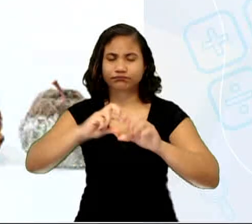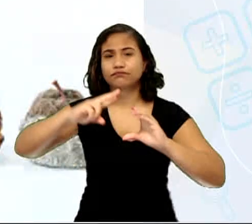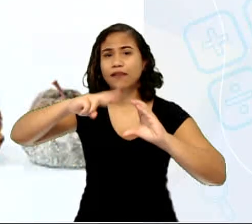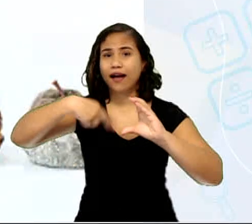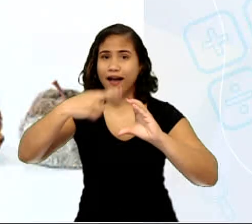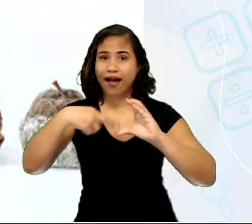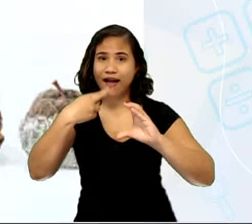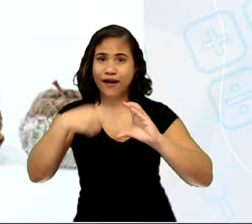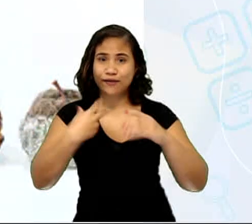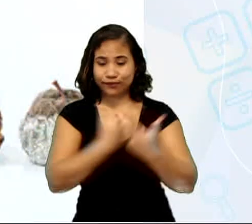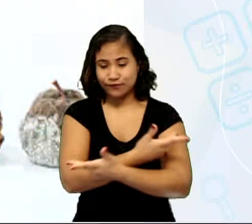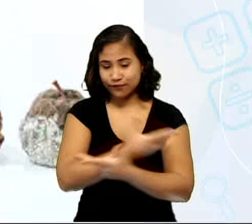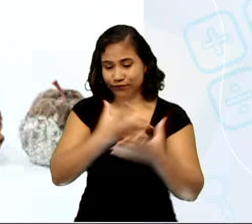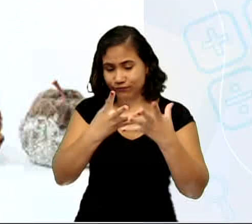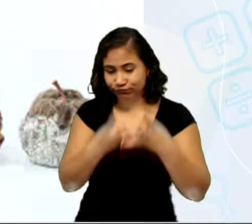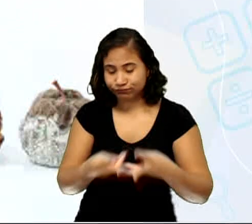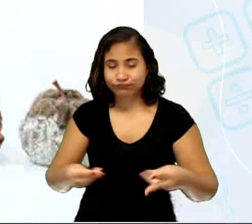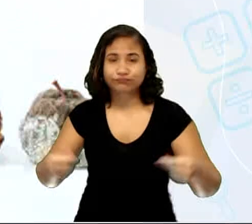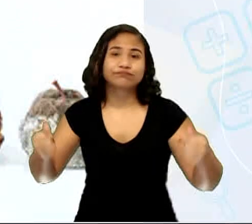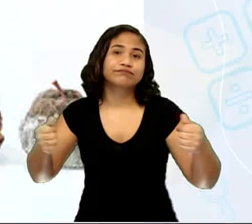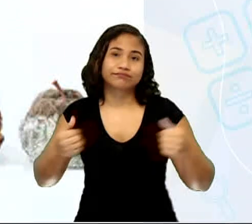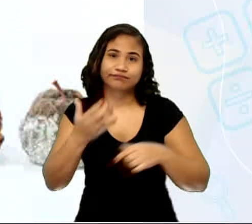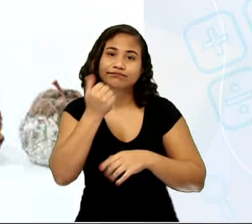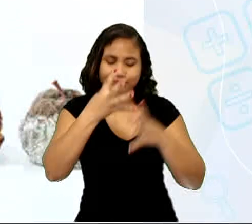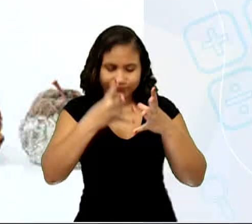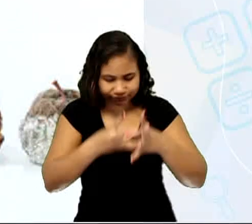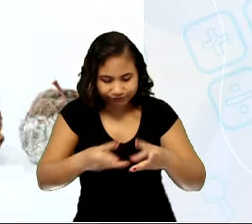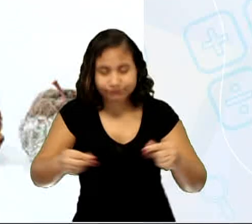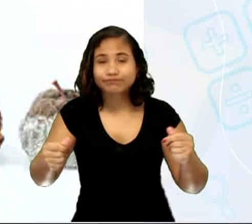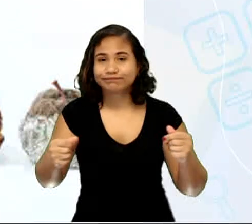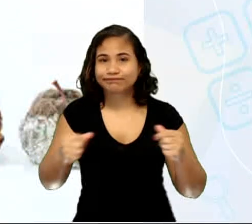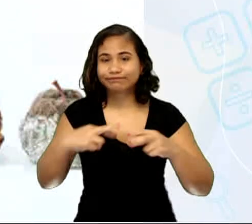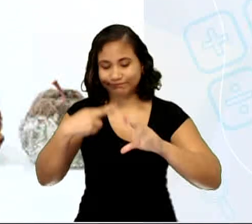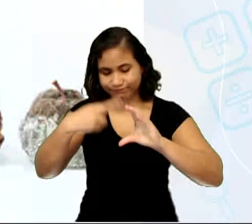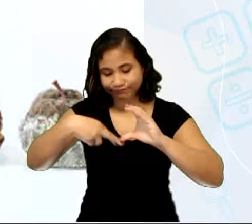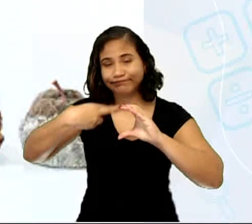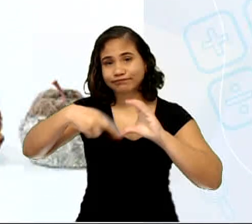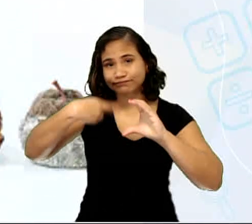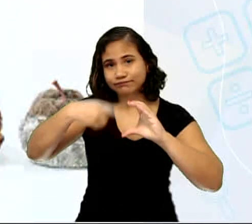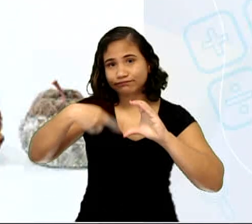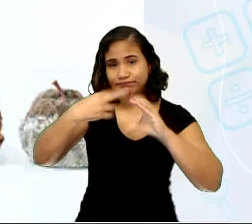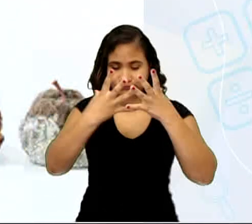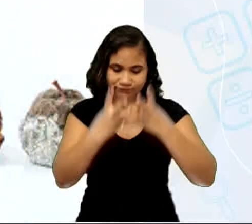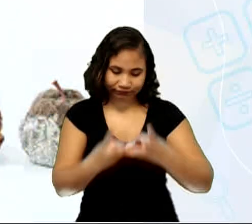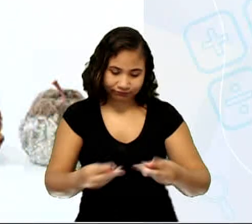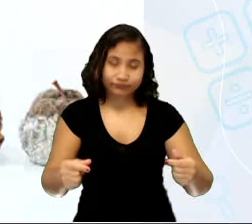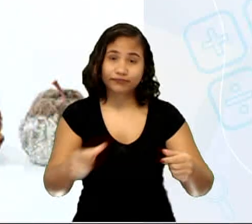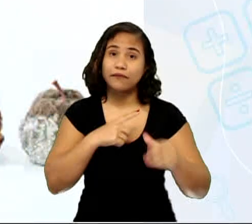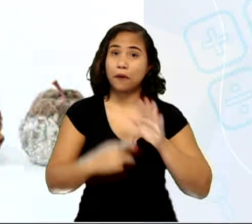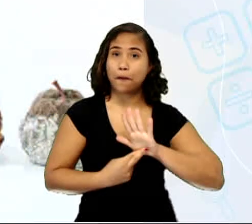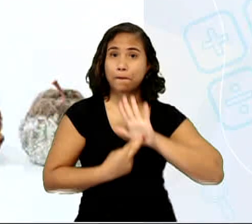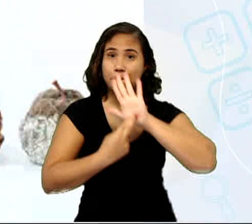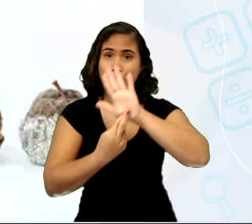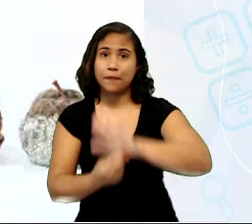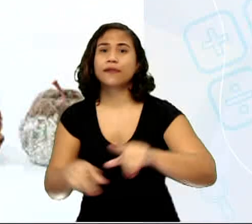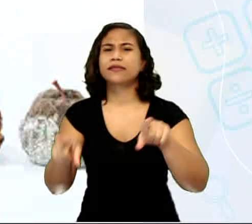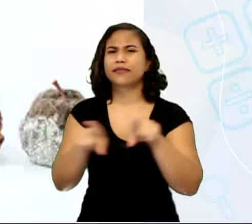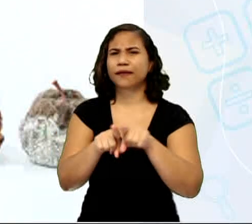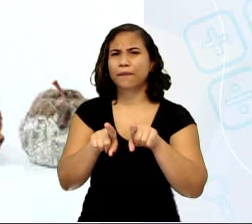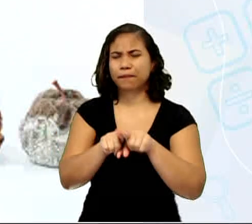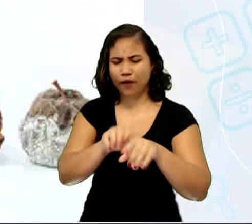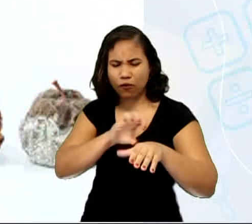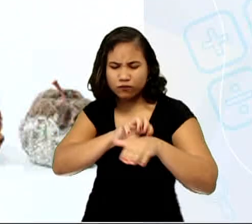matéria orgânica, da cadeia alimentar, ok? Os decompositores são representados pelos fungos e